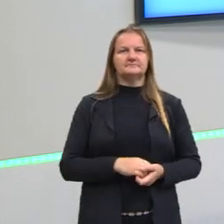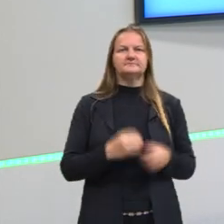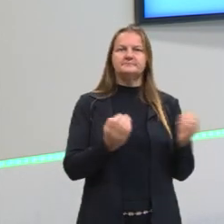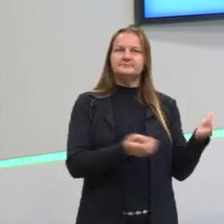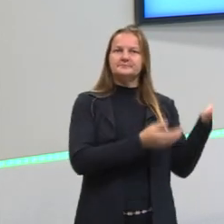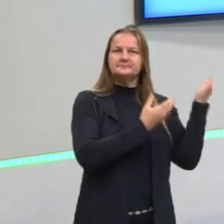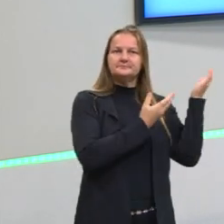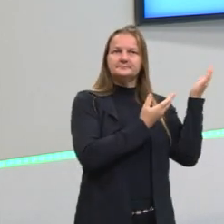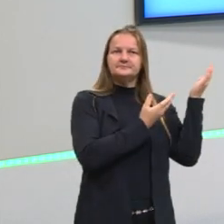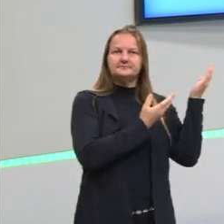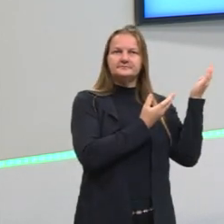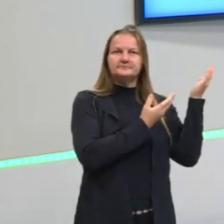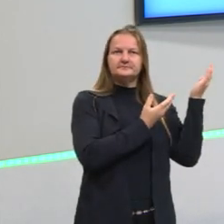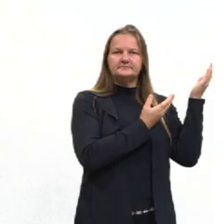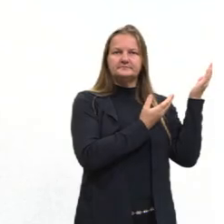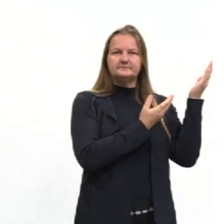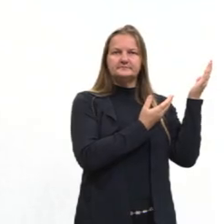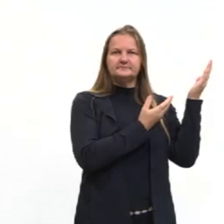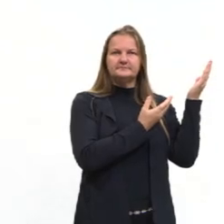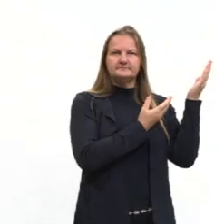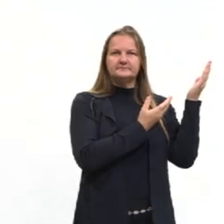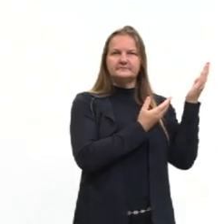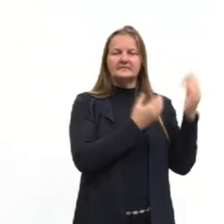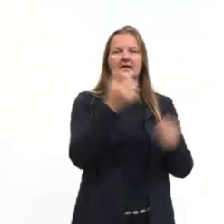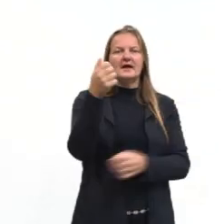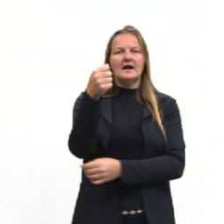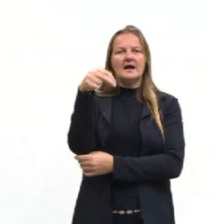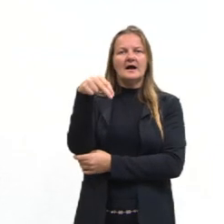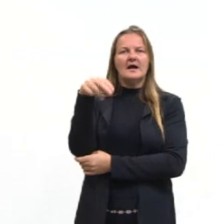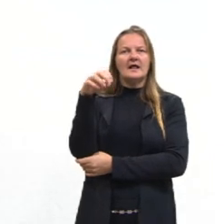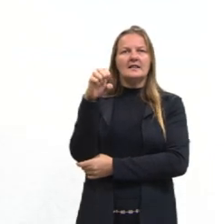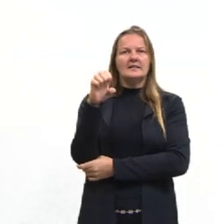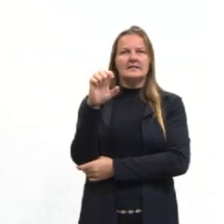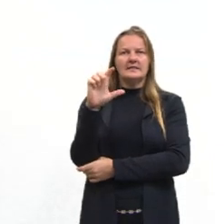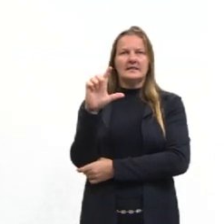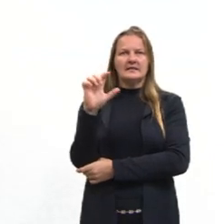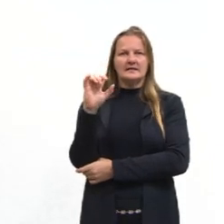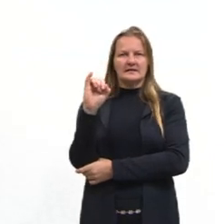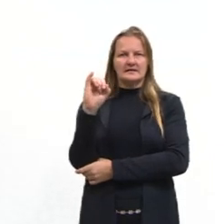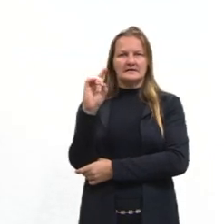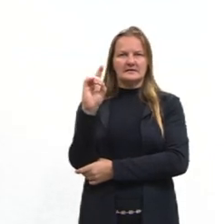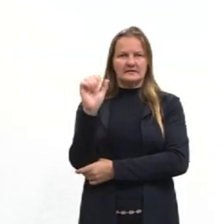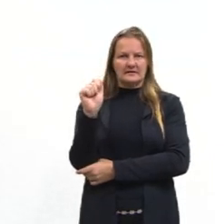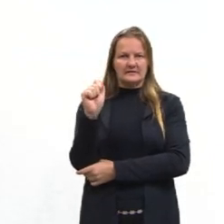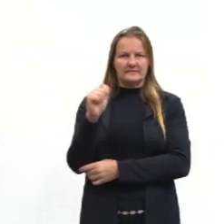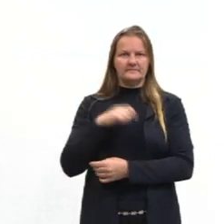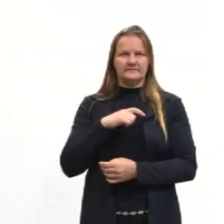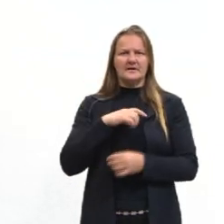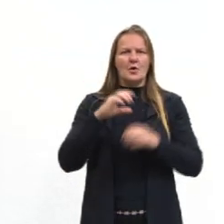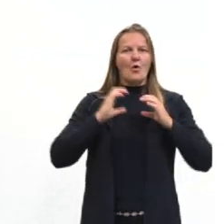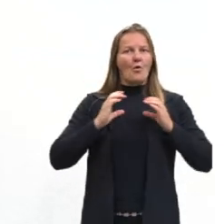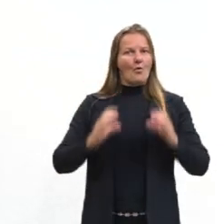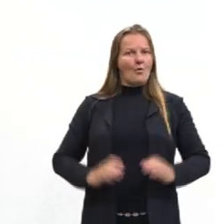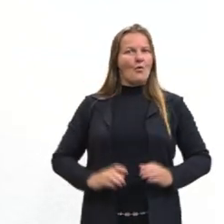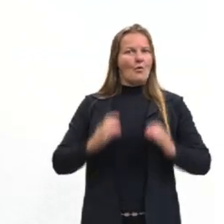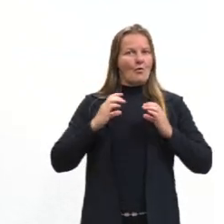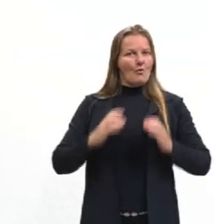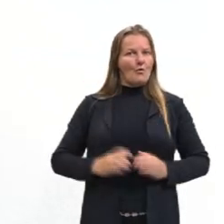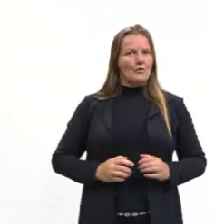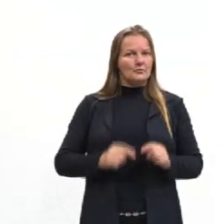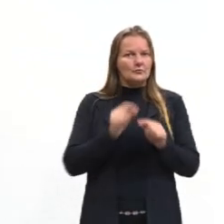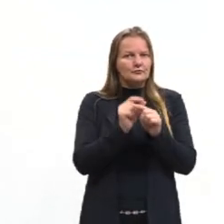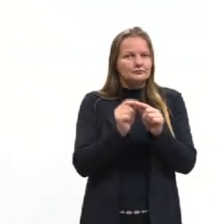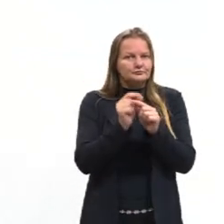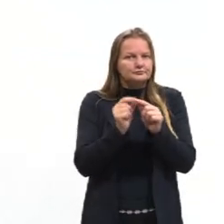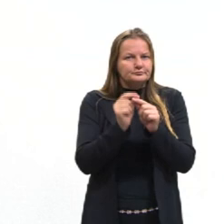Reino anélida. Eles apresentam o corpo formado por vários anéis fusionados.